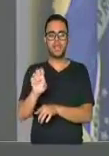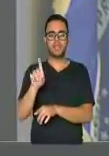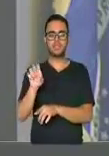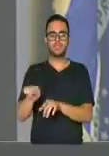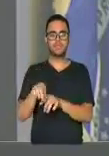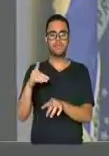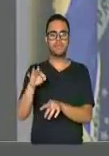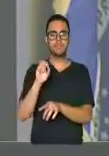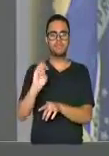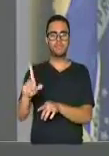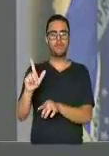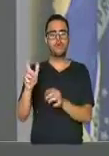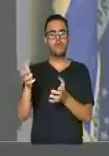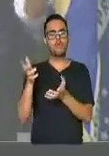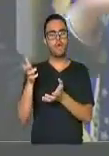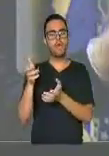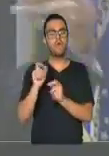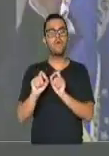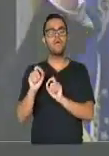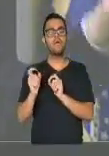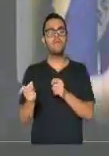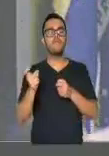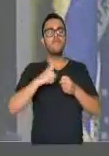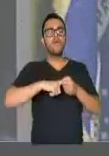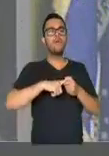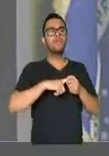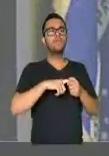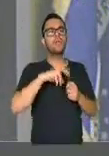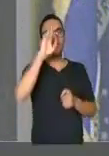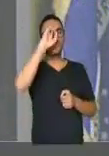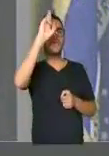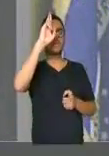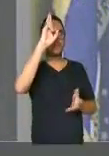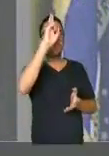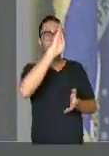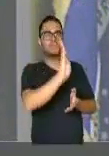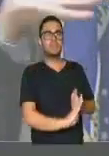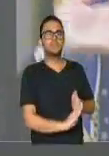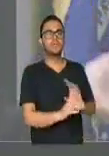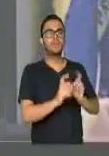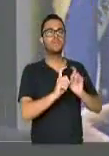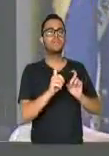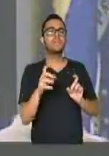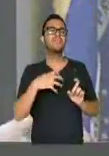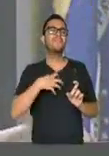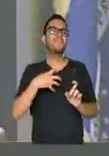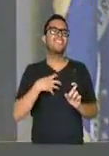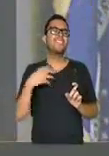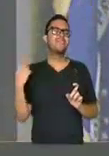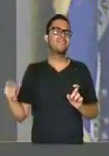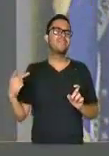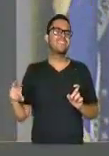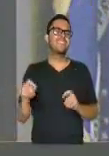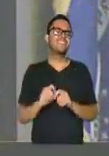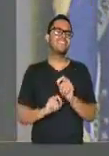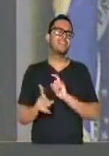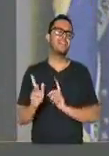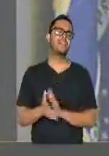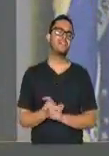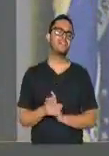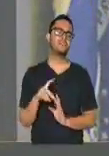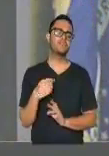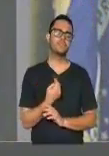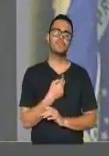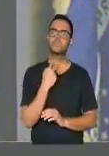nessa, querendo voltar a tomar conta do Brasil e administrar daquela forma que eles sempre administraram.